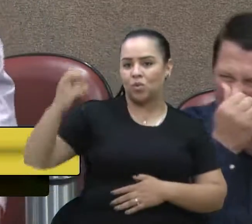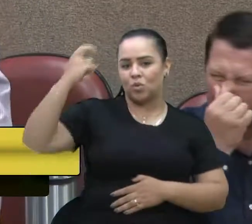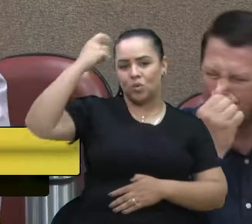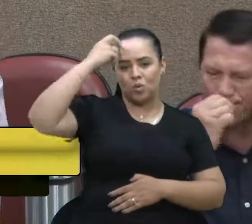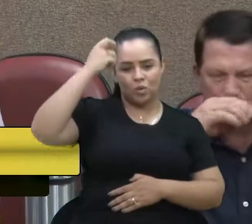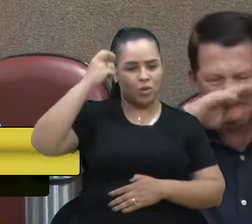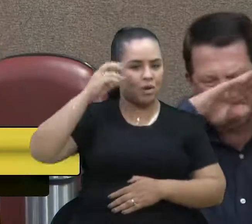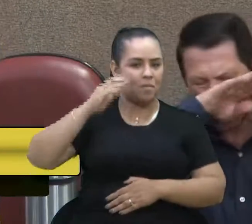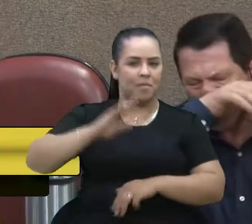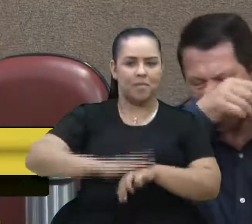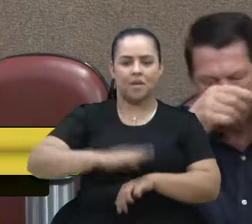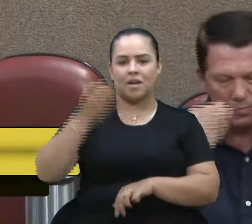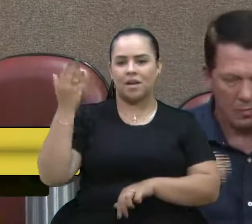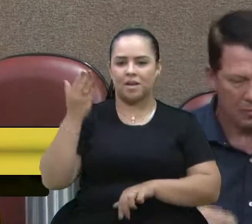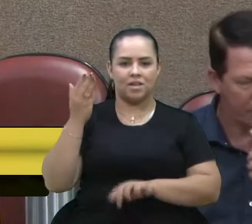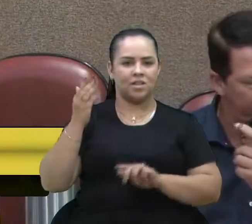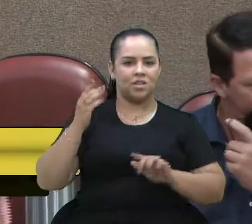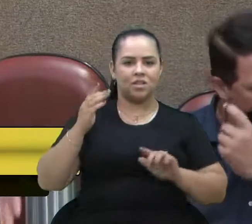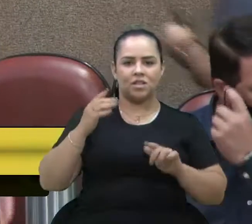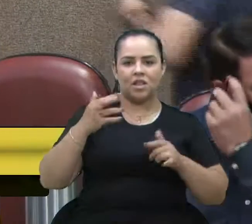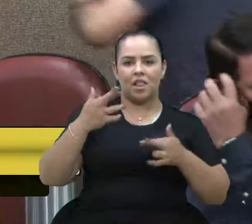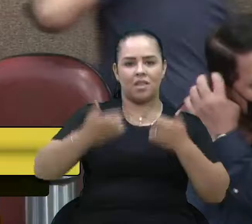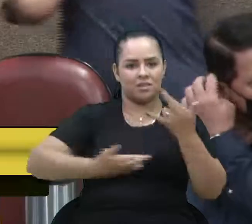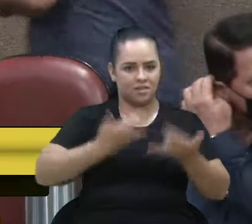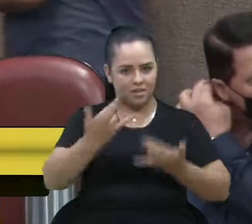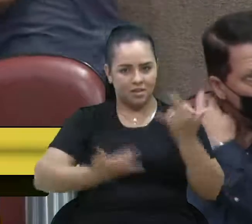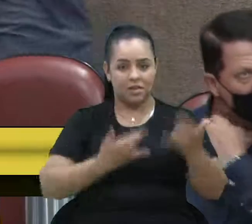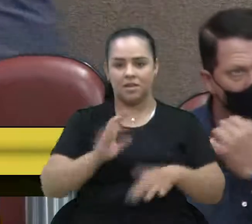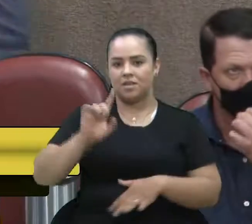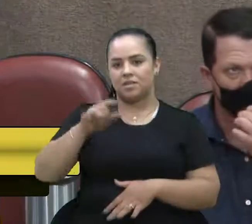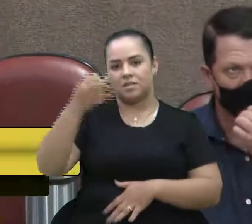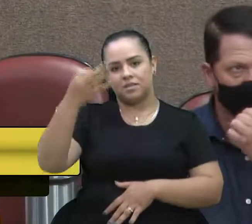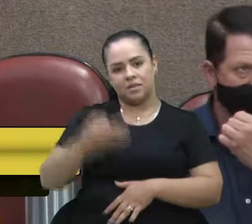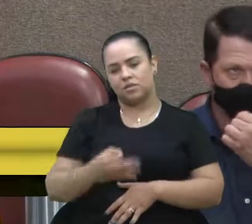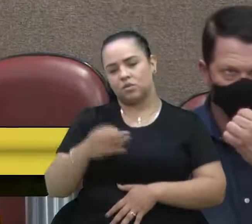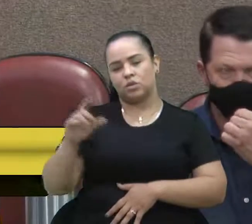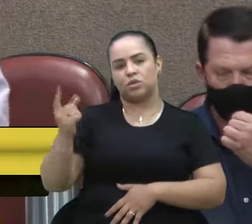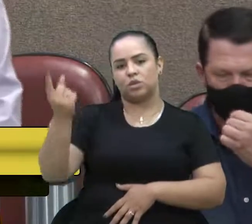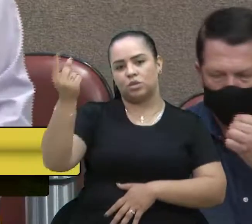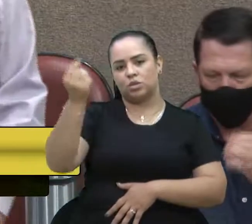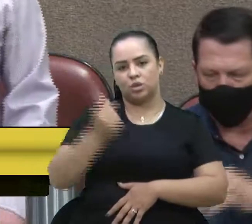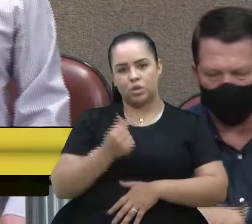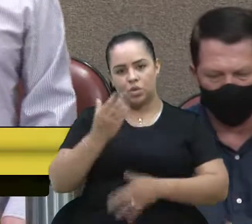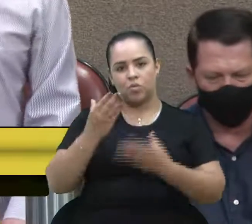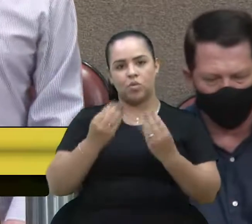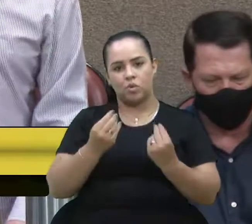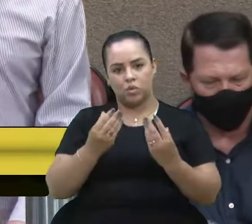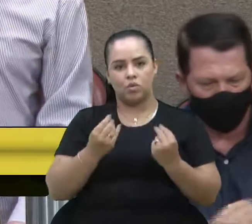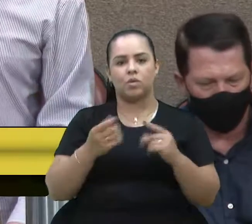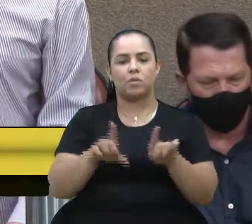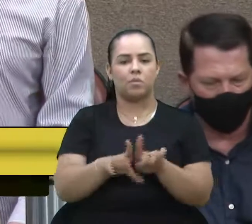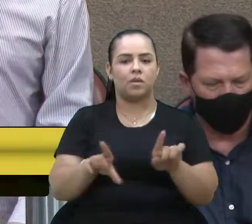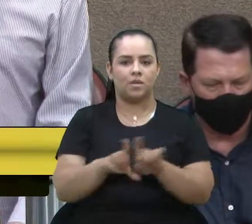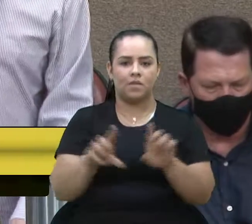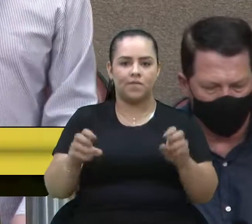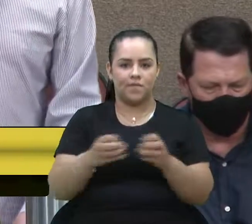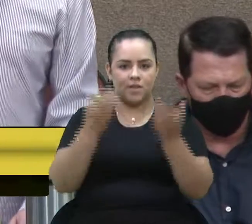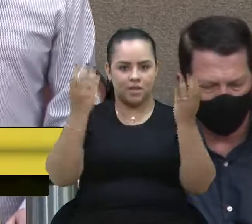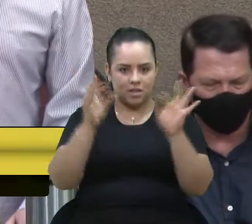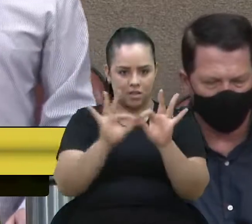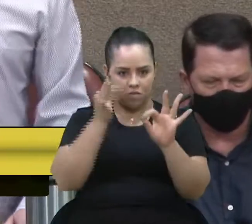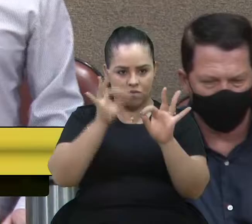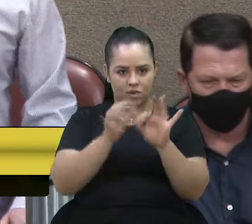uma riqueza de lazer e, é óbvio, que uma riqueza econômica muito grande através da nossa festa da uva.